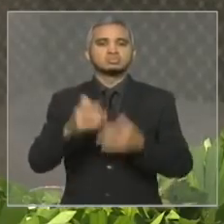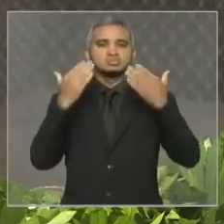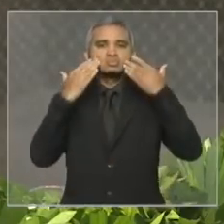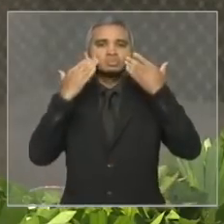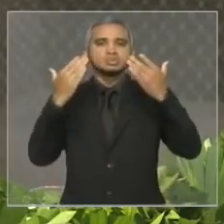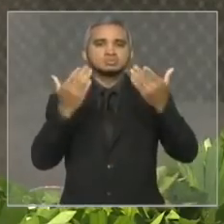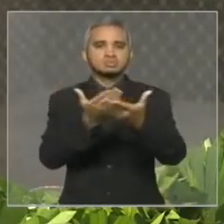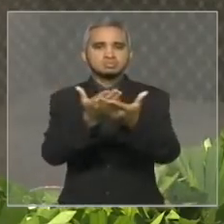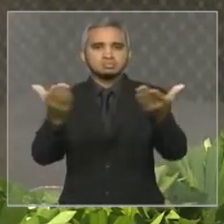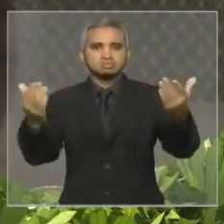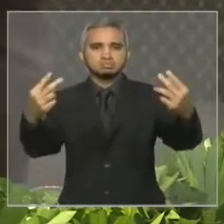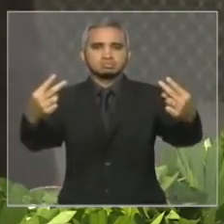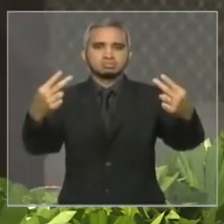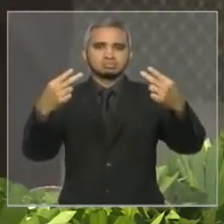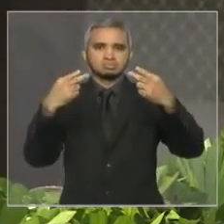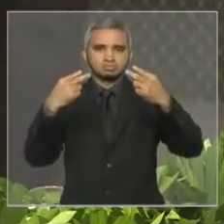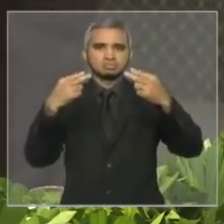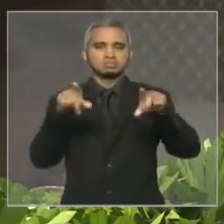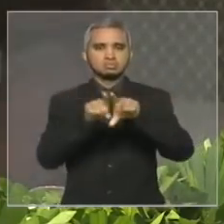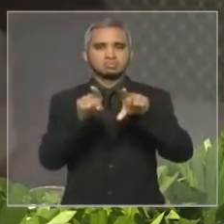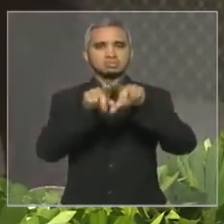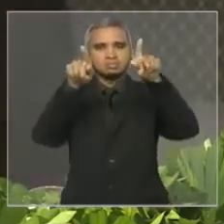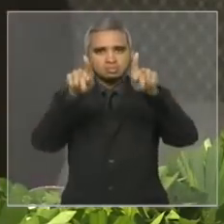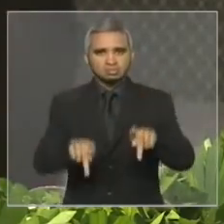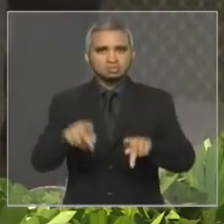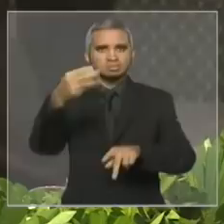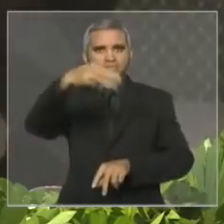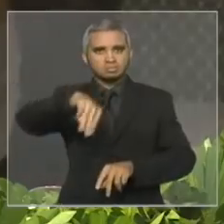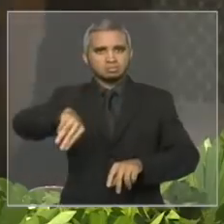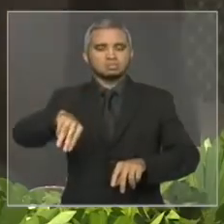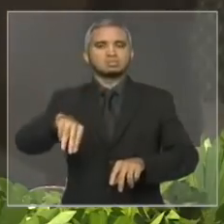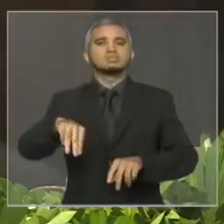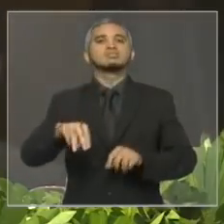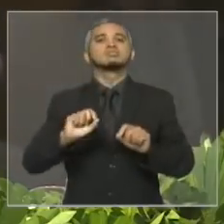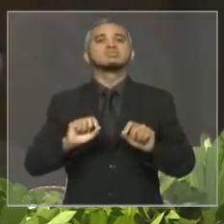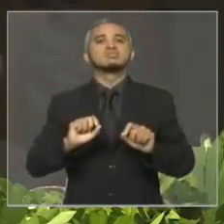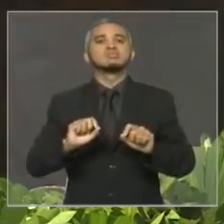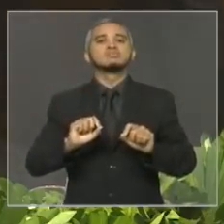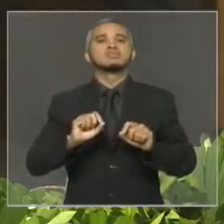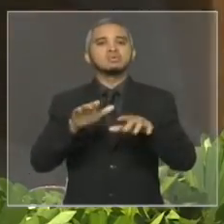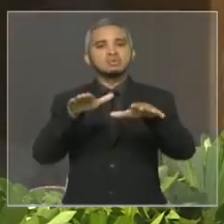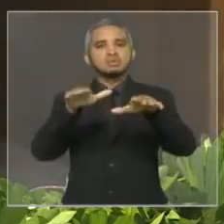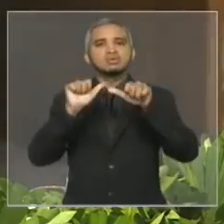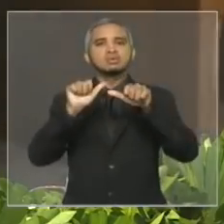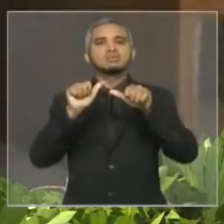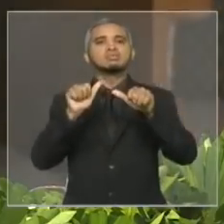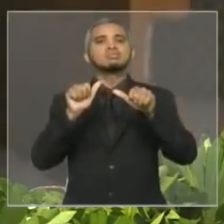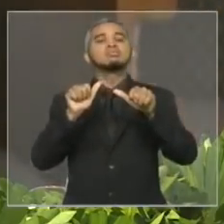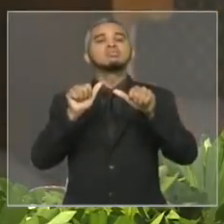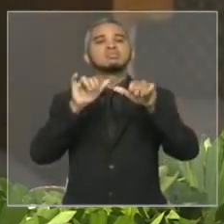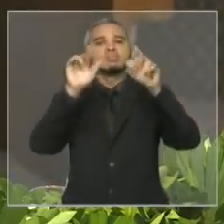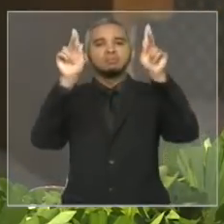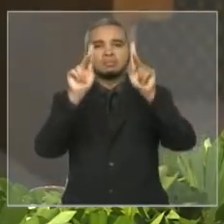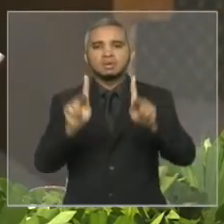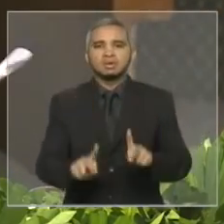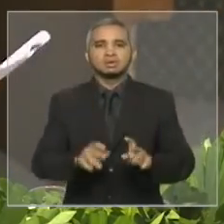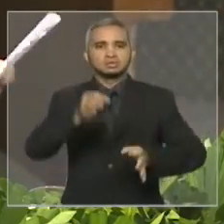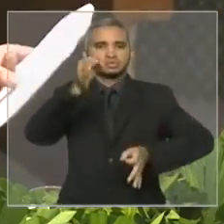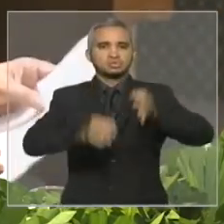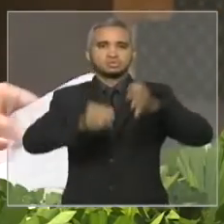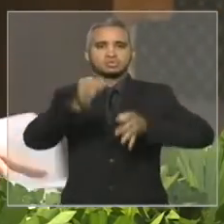vossas excelências e perante o povo do Maranhão com o chamado a paz e a justiça viva o Maranhão viva o Brasil